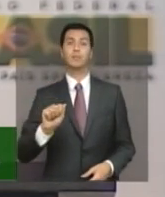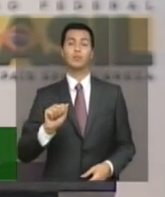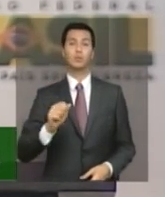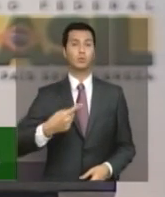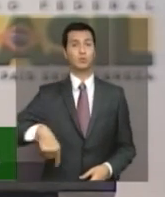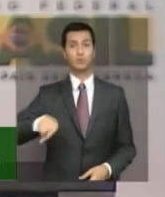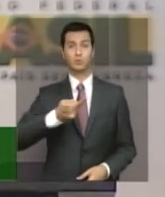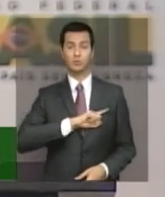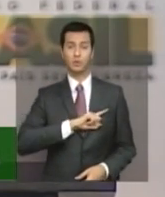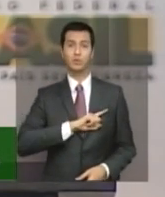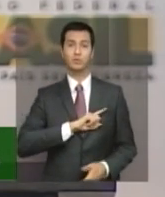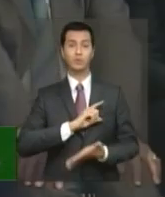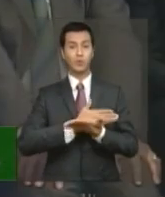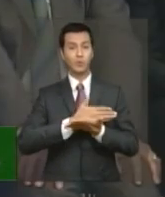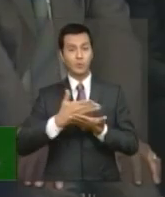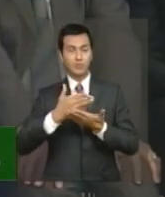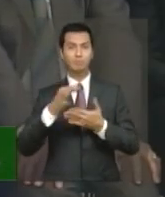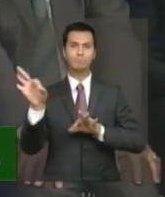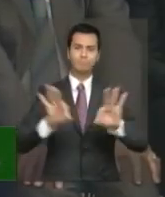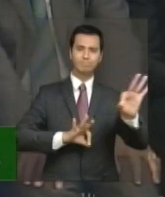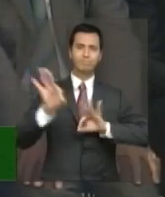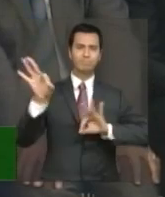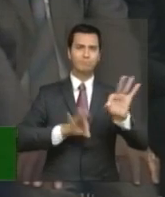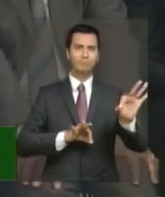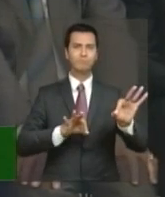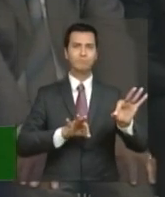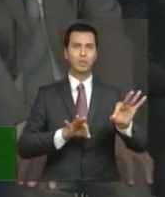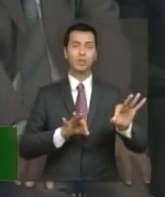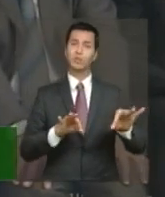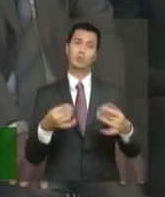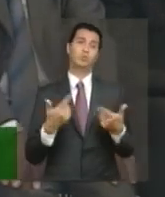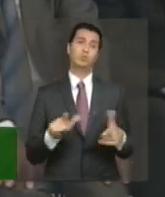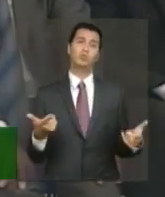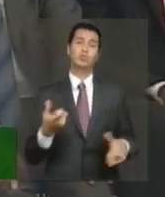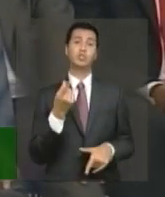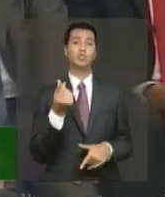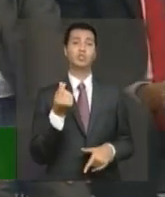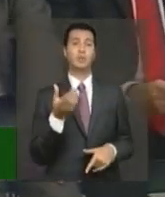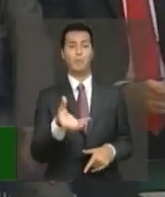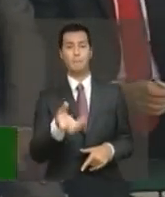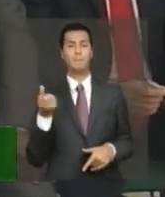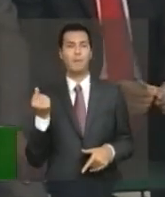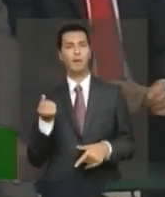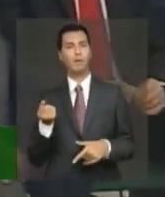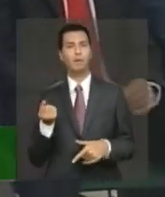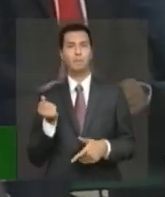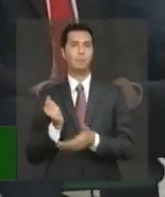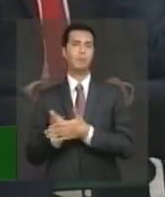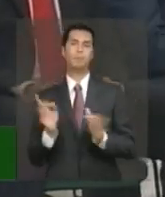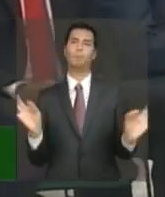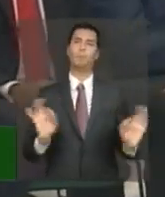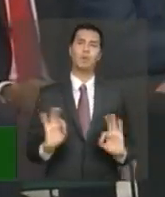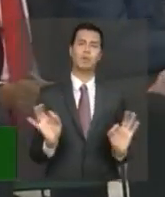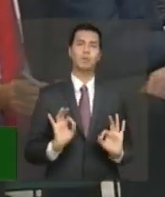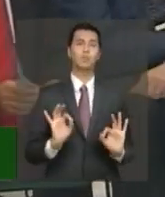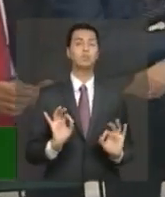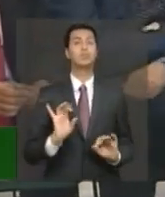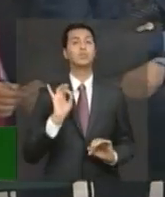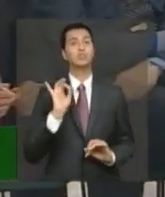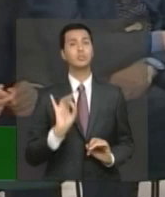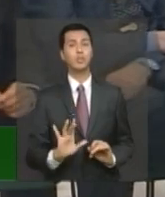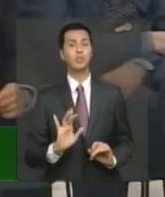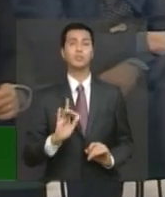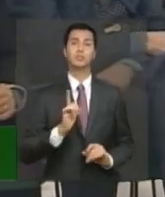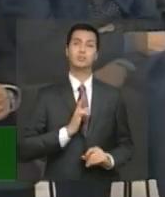estávamos estruturando o empreendimento, então nós não tínhamos retirada. Começou com 42 pessoas e foram saindo devido a retirada, devido